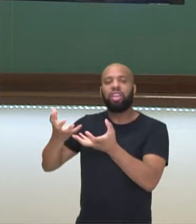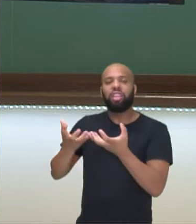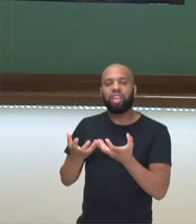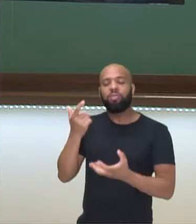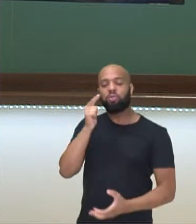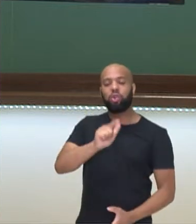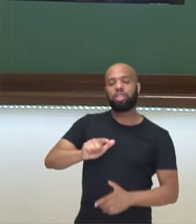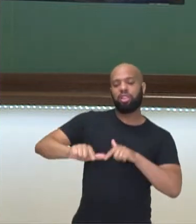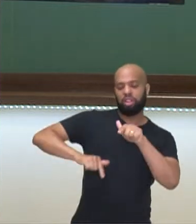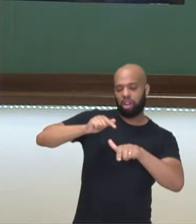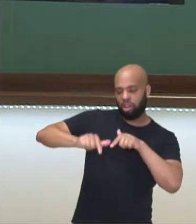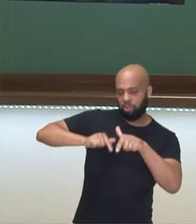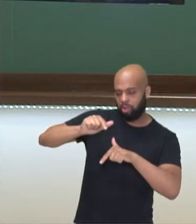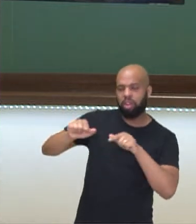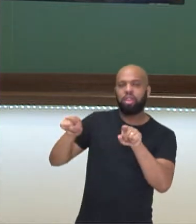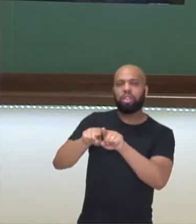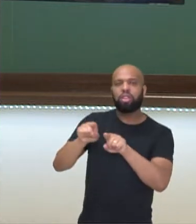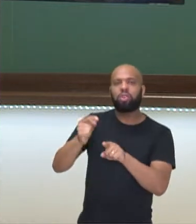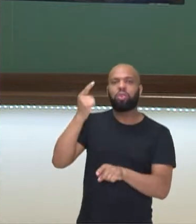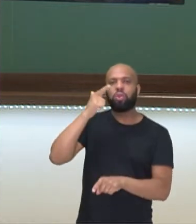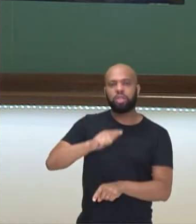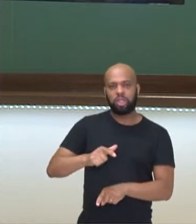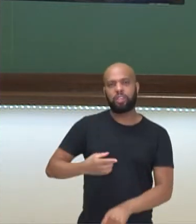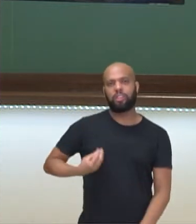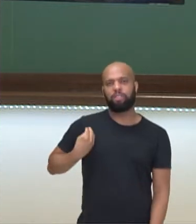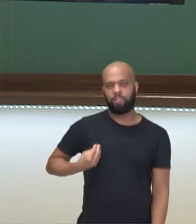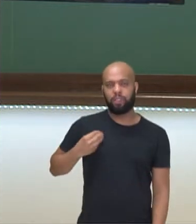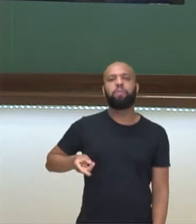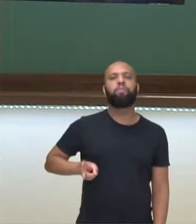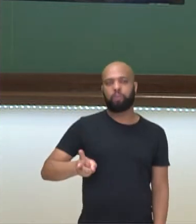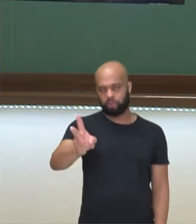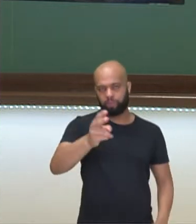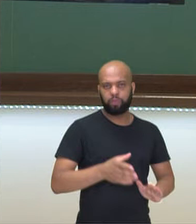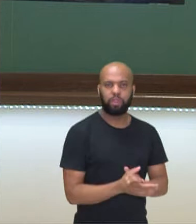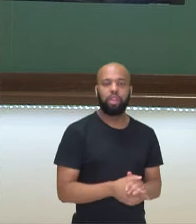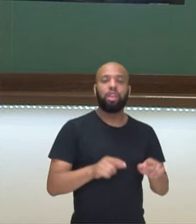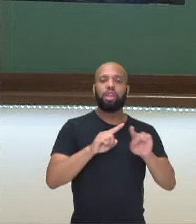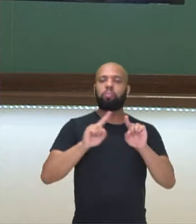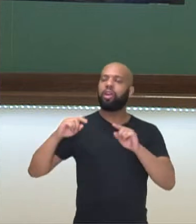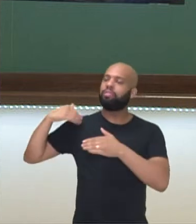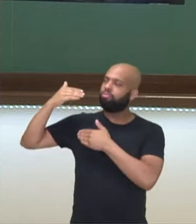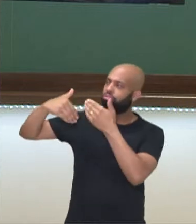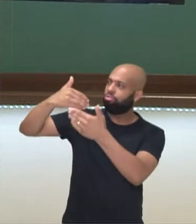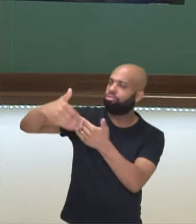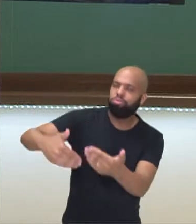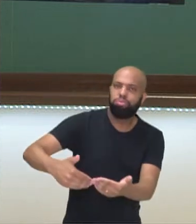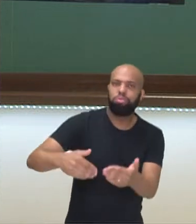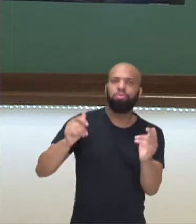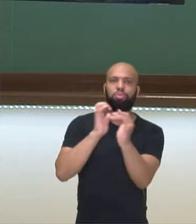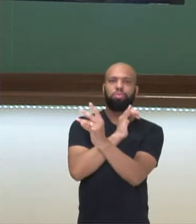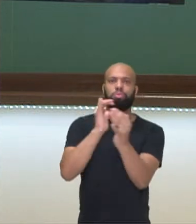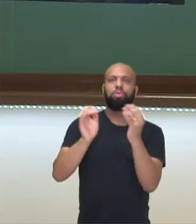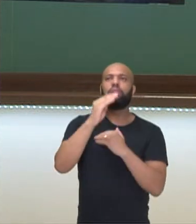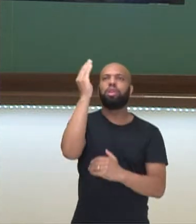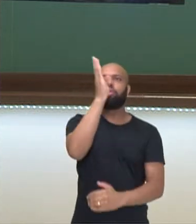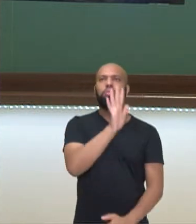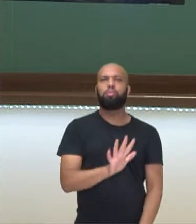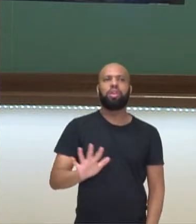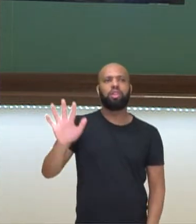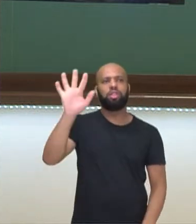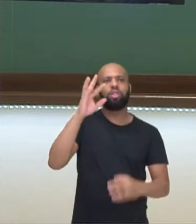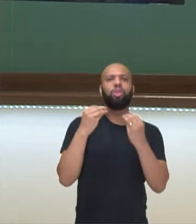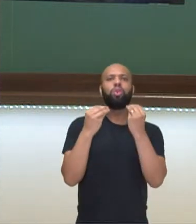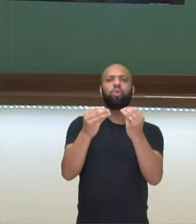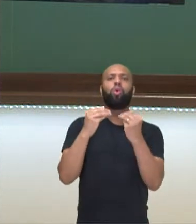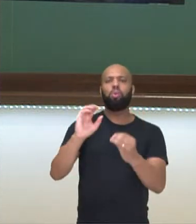de conseguir trabalho e conseguir o seu próprio sustento. Mas e o processo de urbanização no território brasileiro? Como que